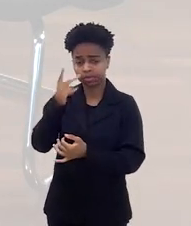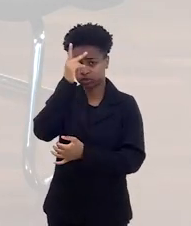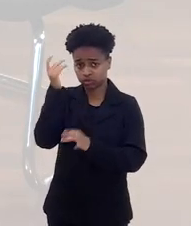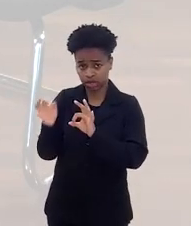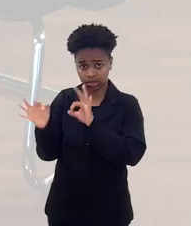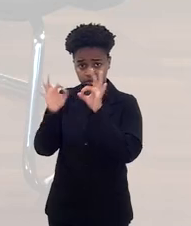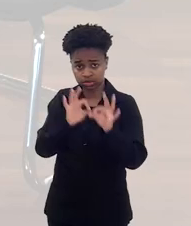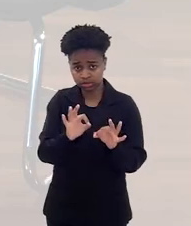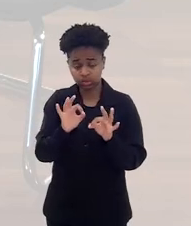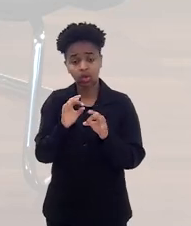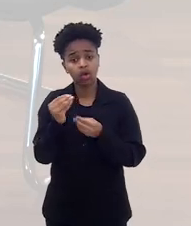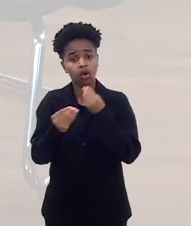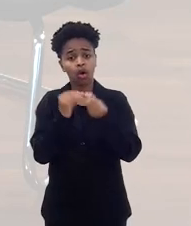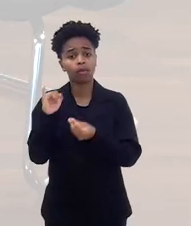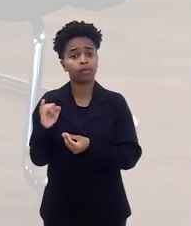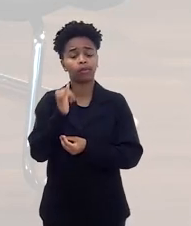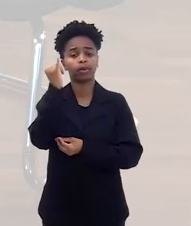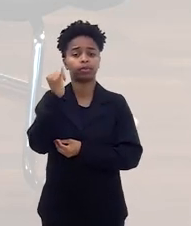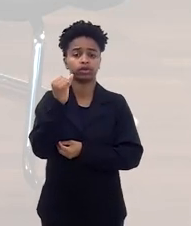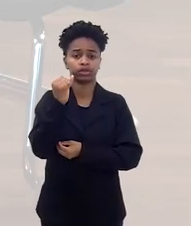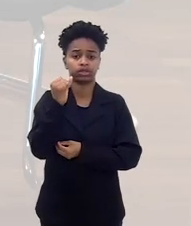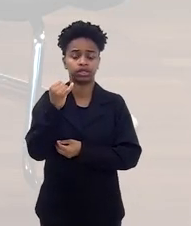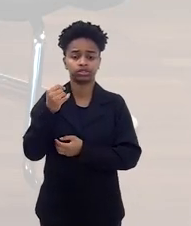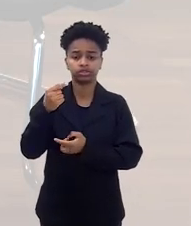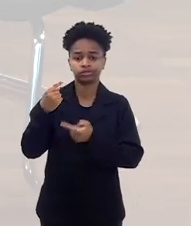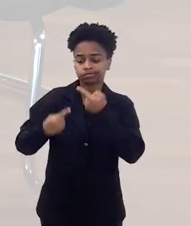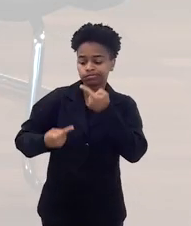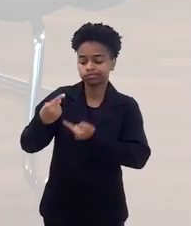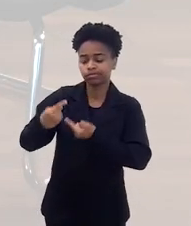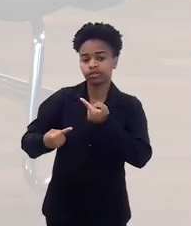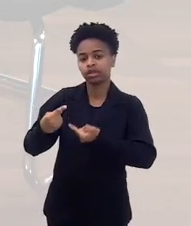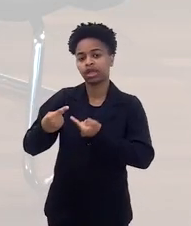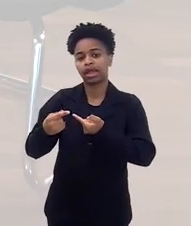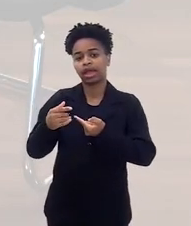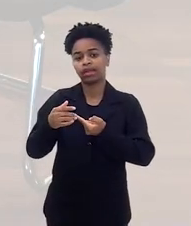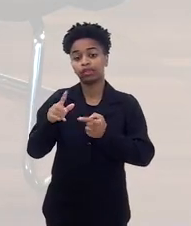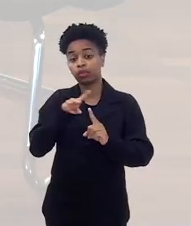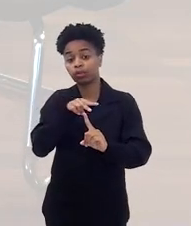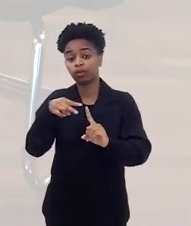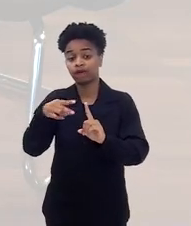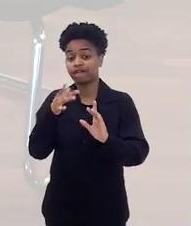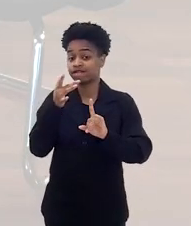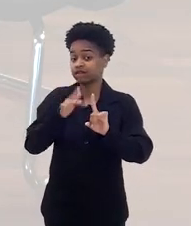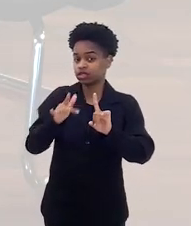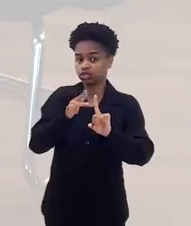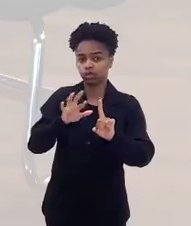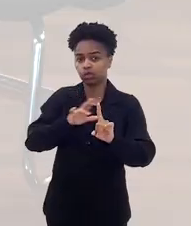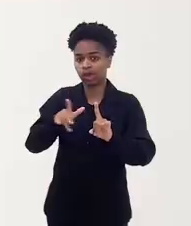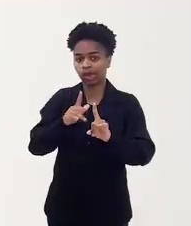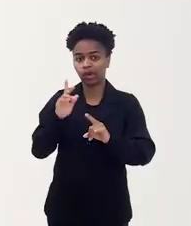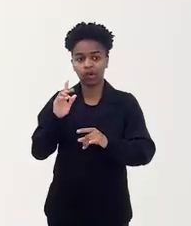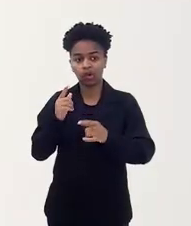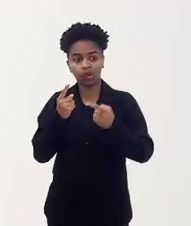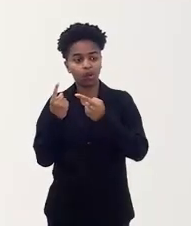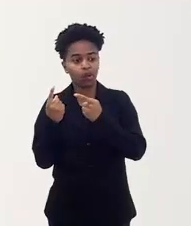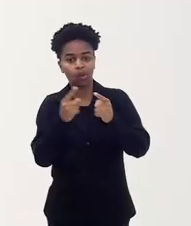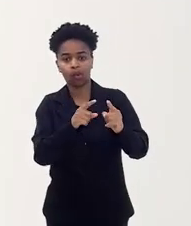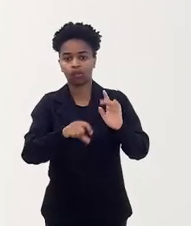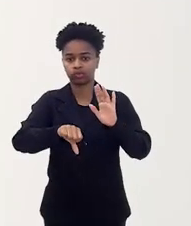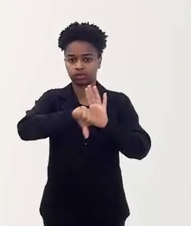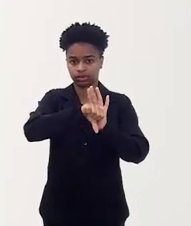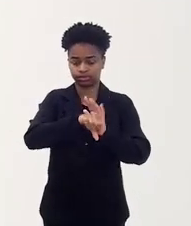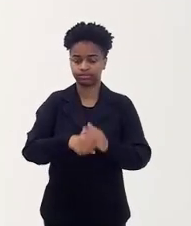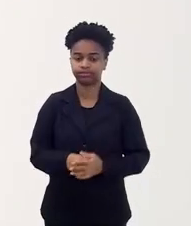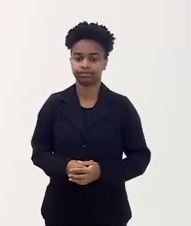a importância do tratamento dessa política na perspectiva da vítima e não do combate ao crime. Com certeza.